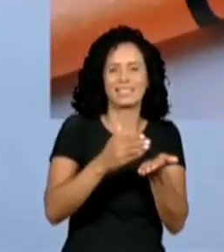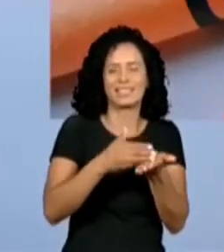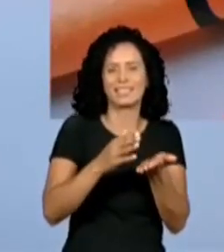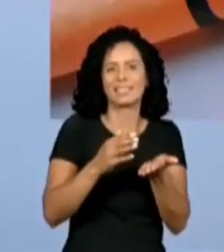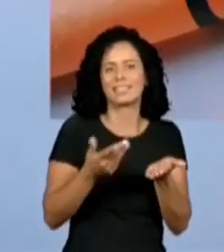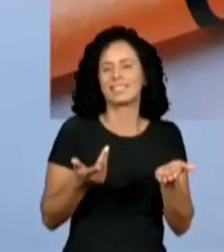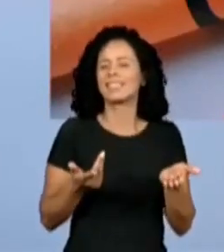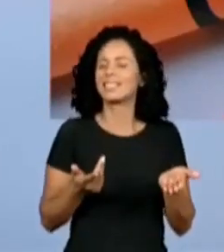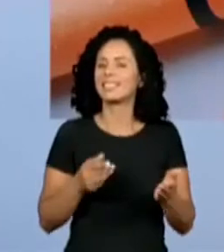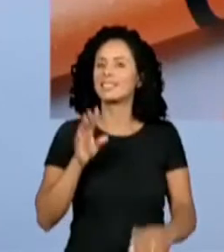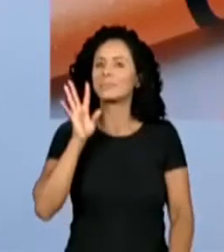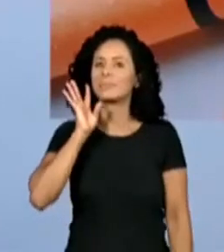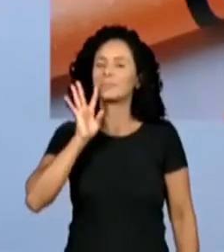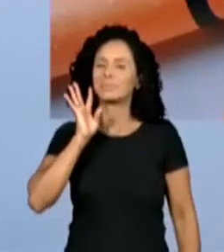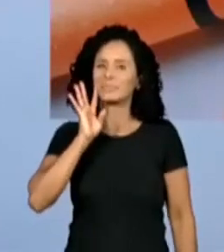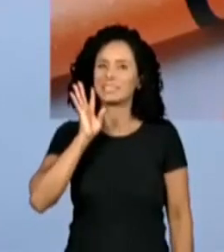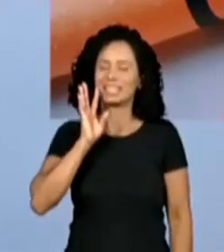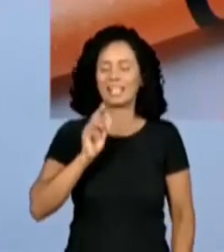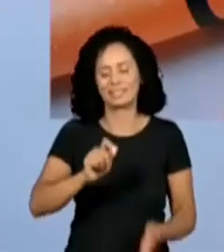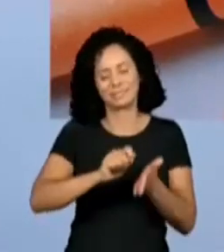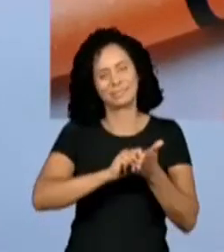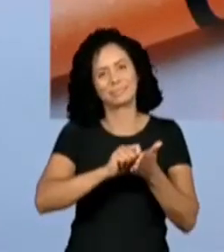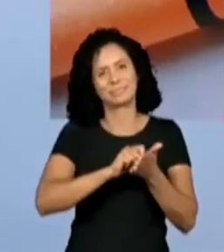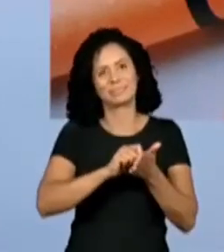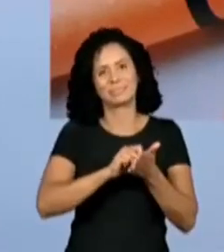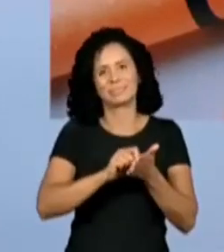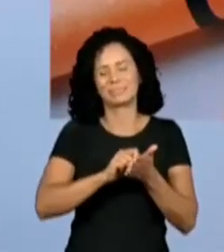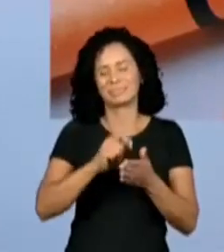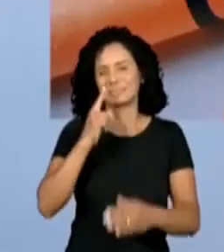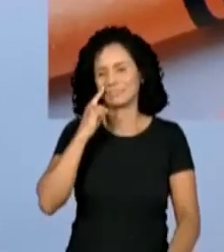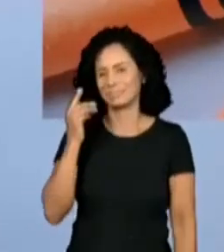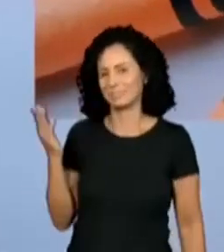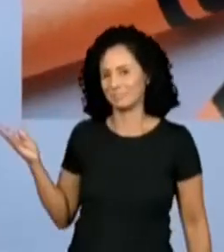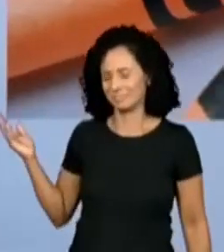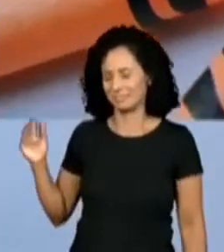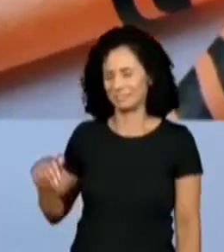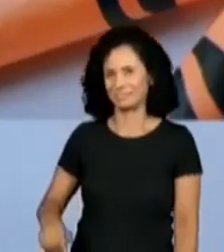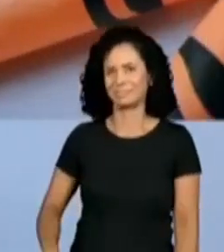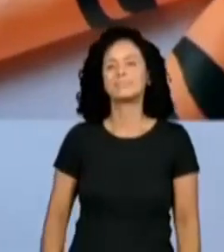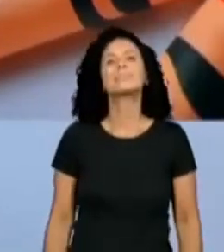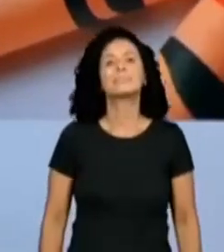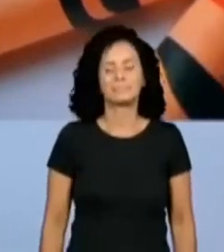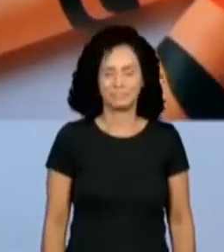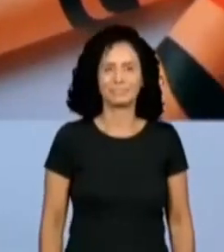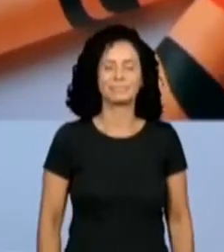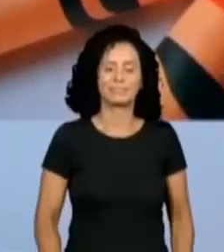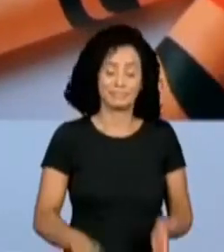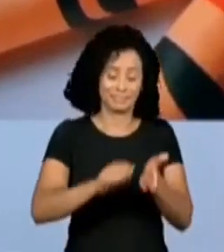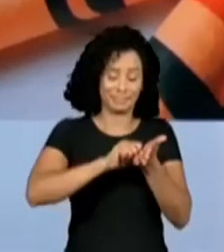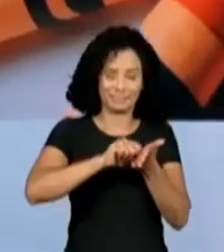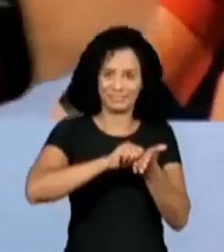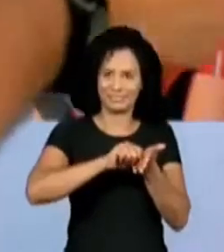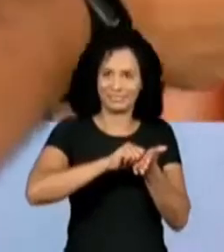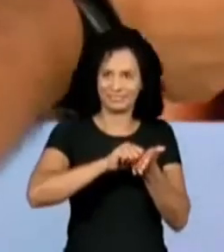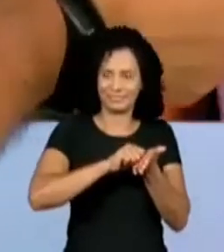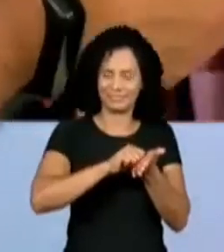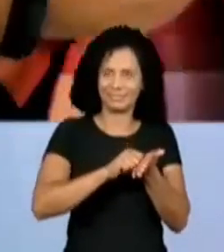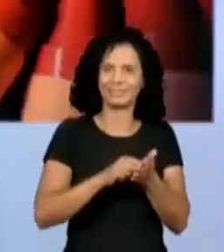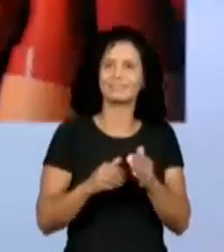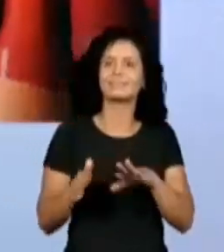inglês é shred, e está ali aquelas borrachinhas que ficam quando a gente usa, ok? Então, borracha em inglês, manda aí no chat para mim.